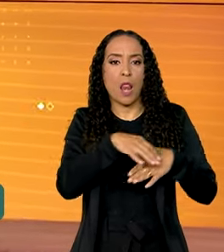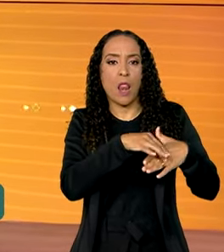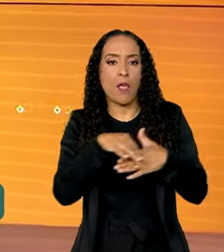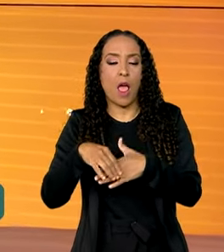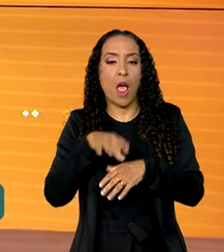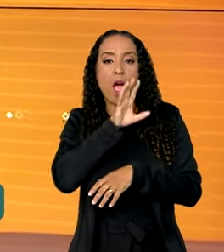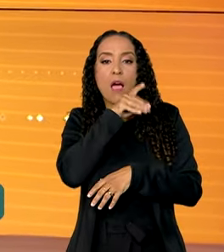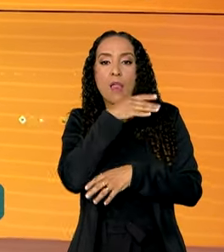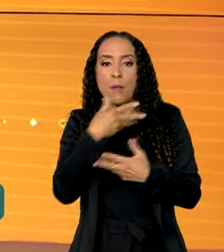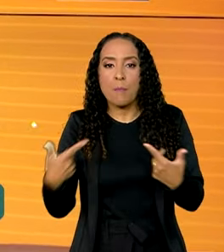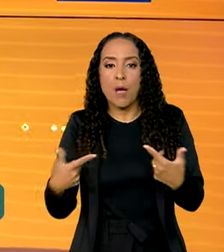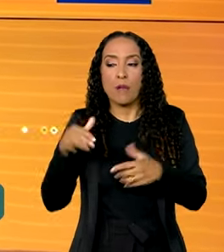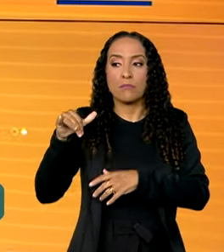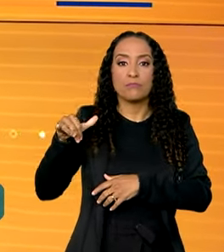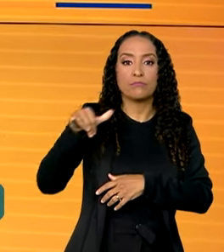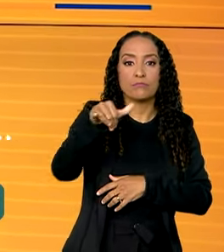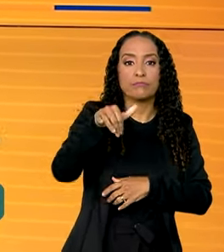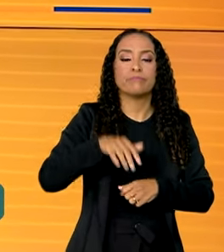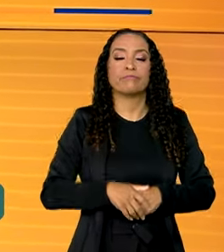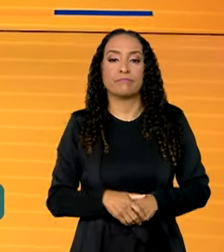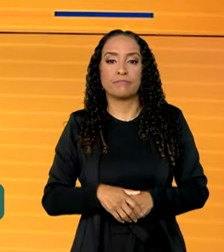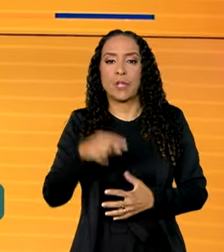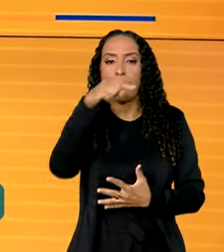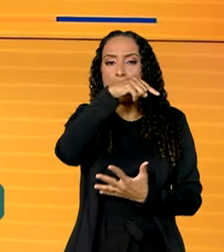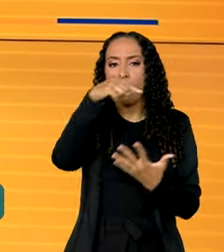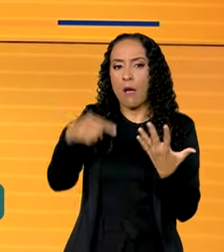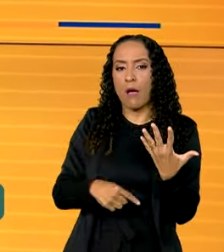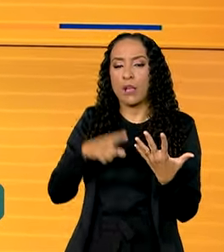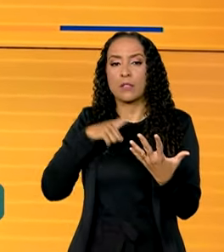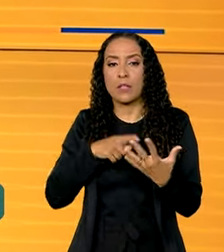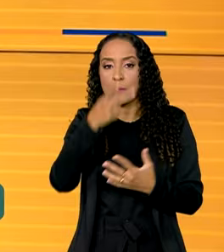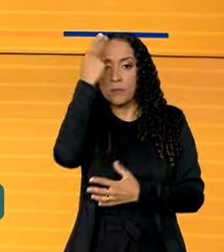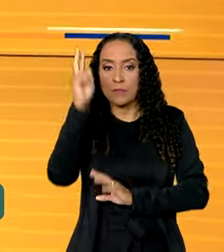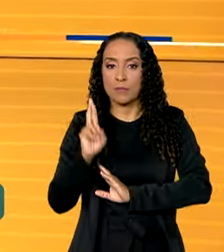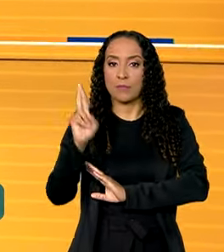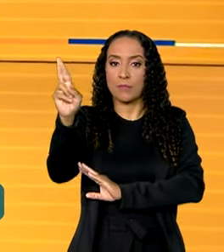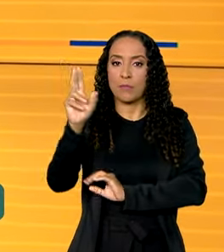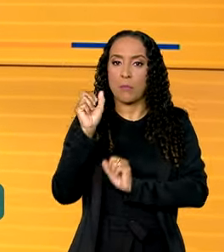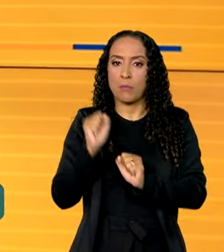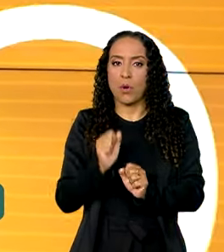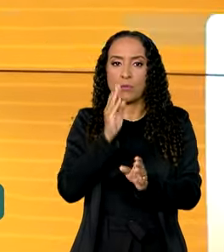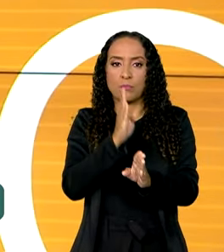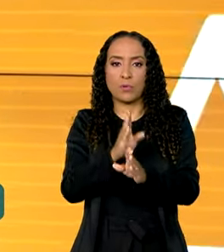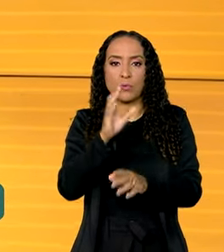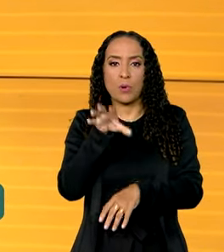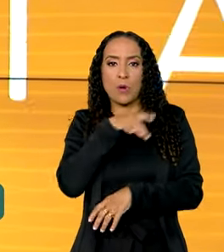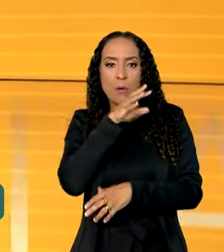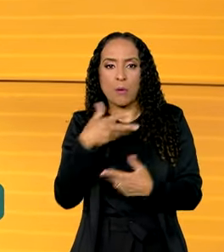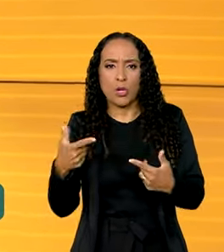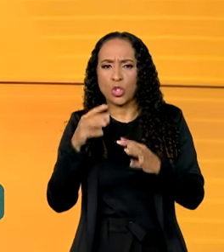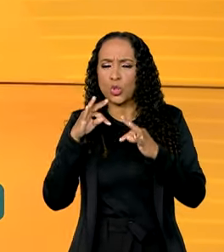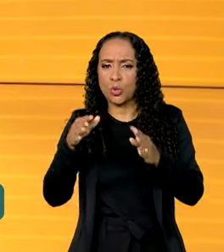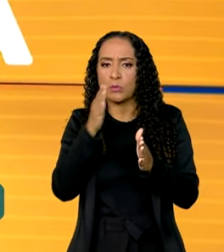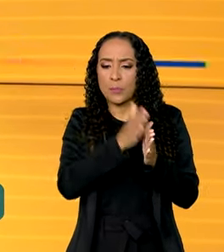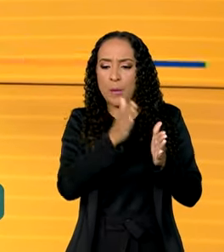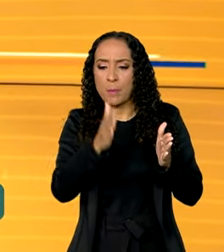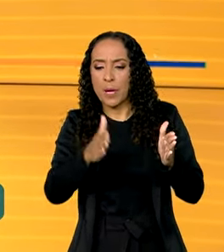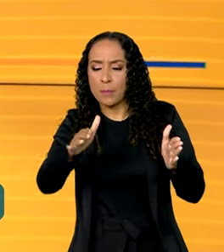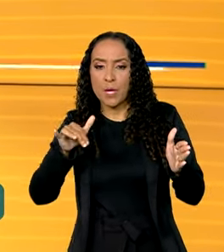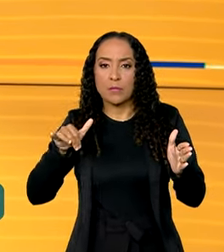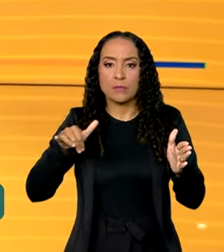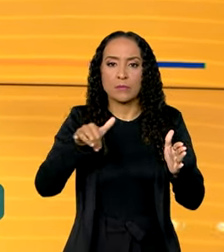animais em viagens aéreas. Entre as medidas, os tutores poderão rastrear os pets em todas as etapas do